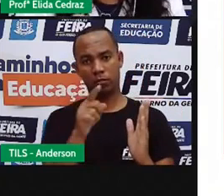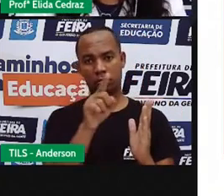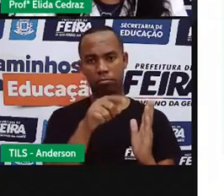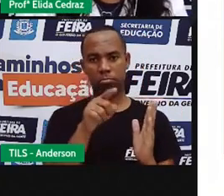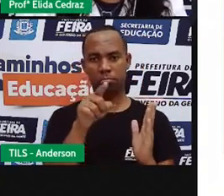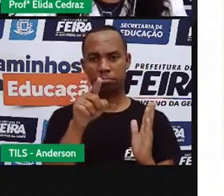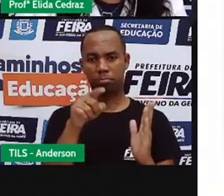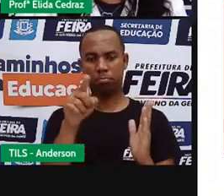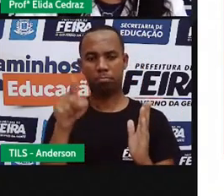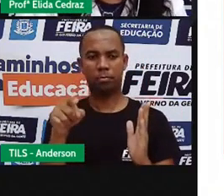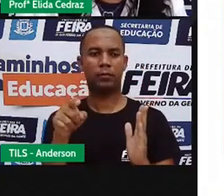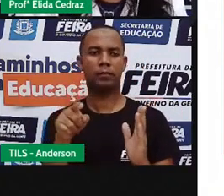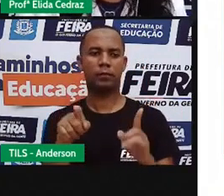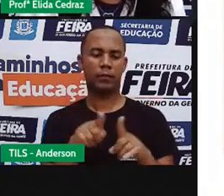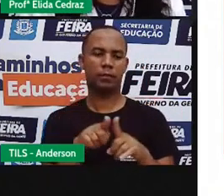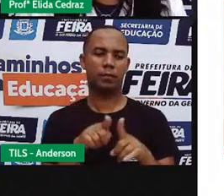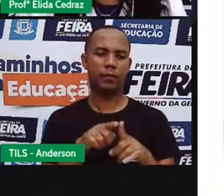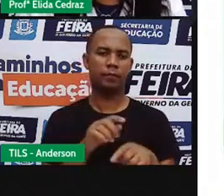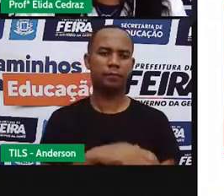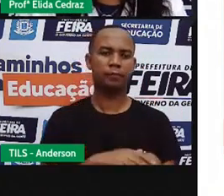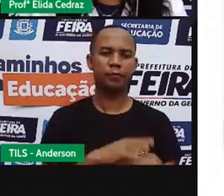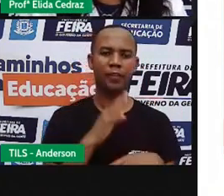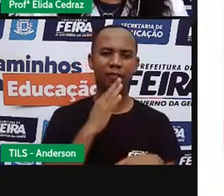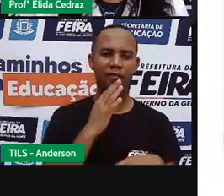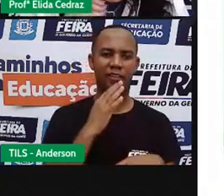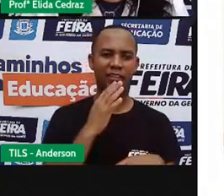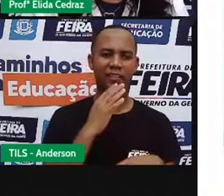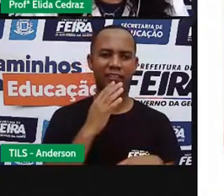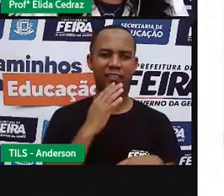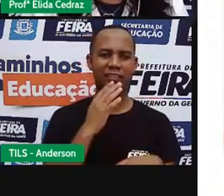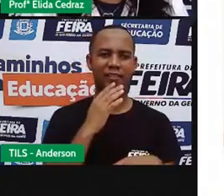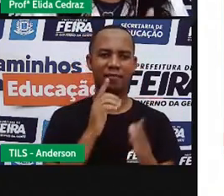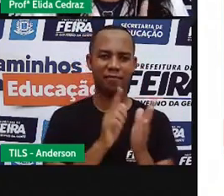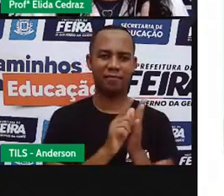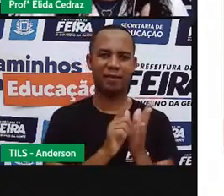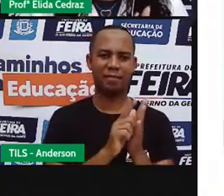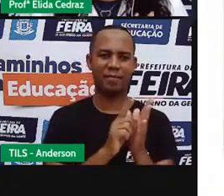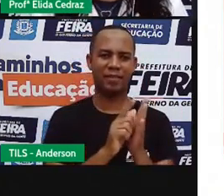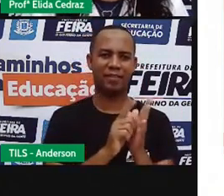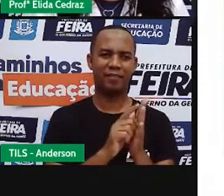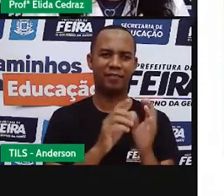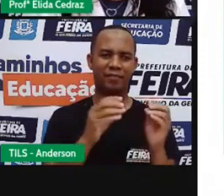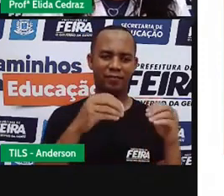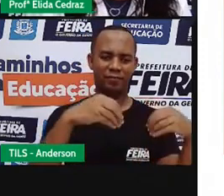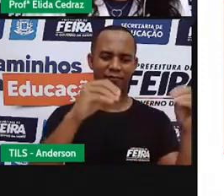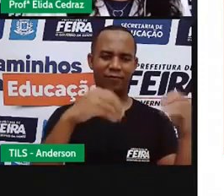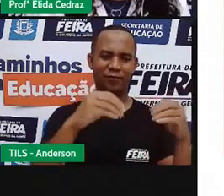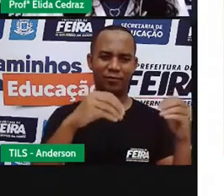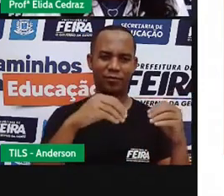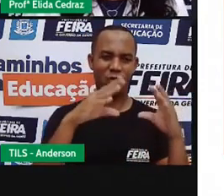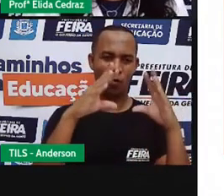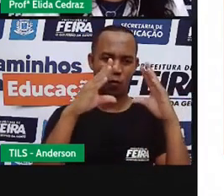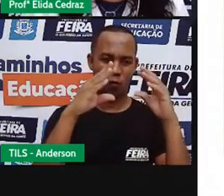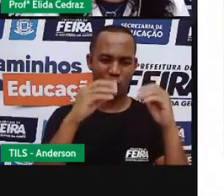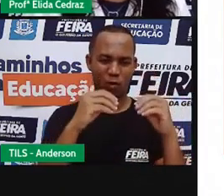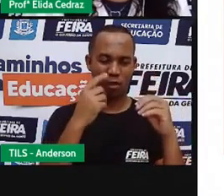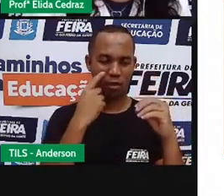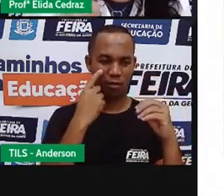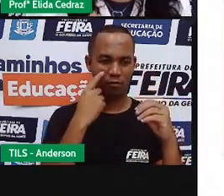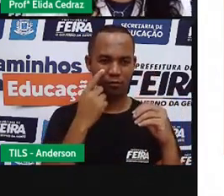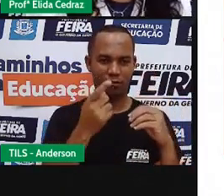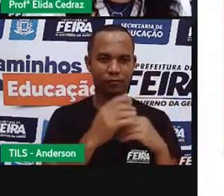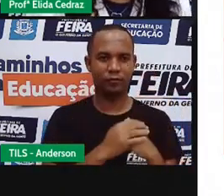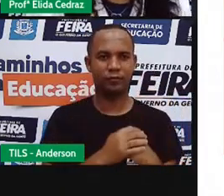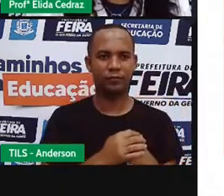Ele é vermelho, amarelo. Tem ele de todas as coisas. Justamente, você vai pegar um pedacinho daquele para fazer essa experiência.